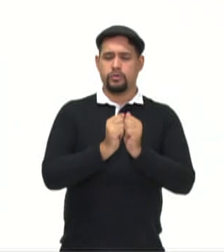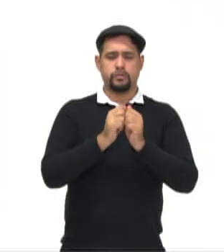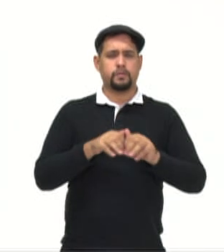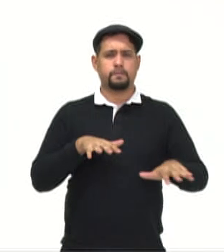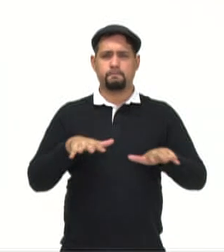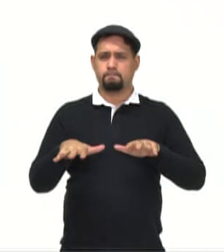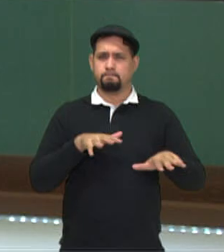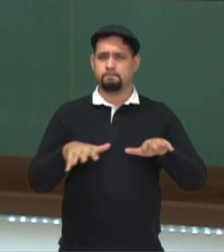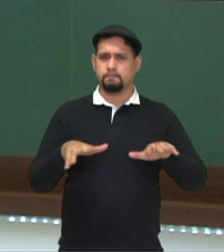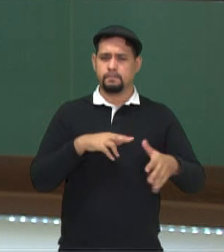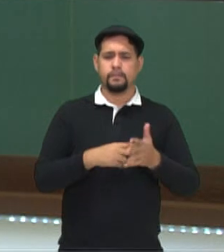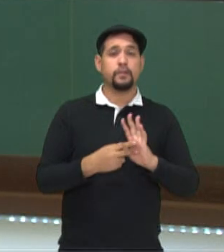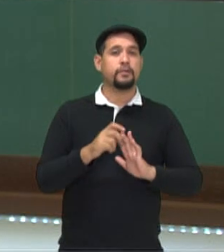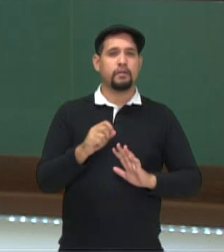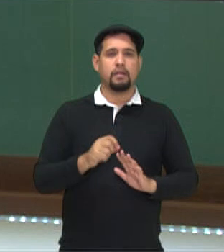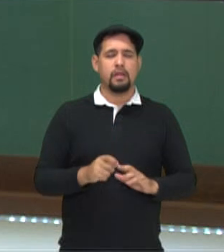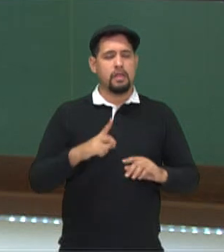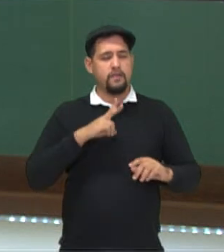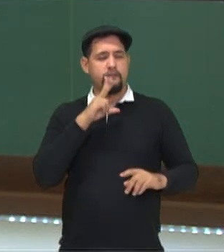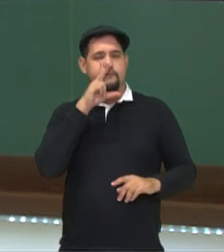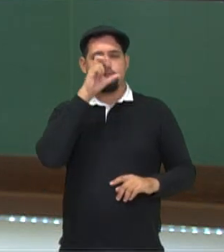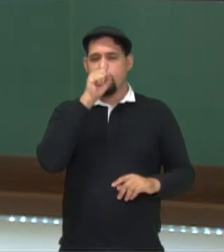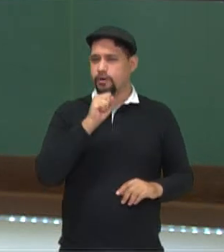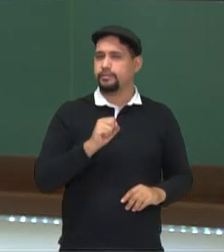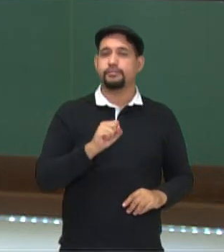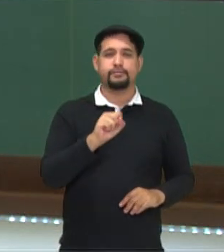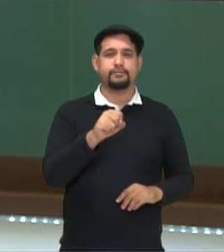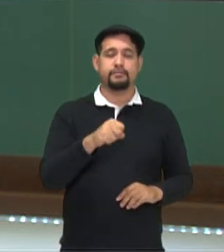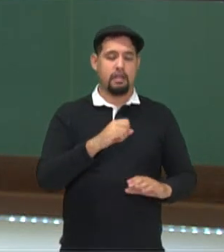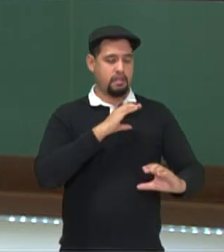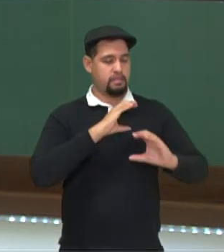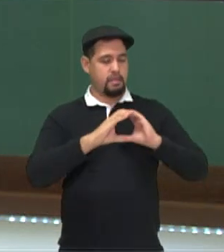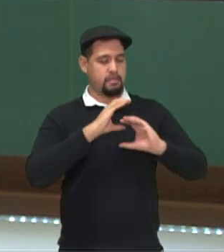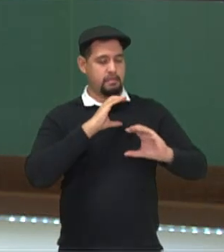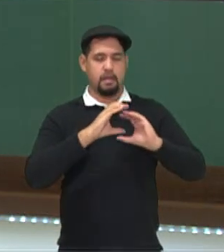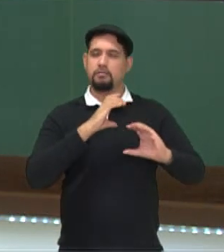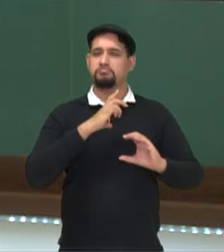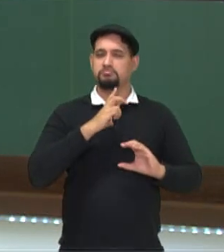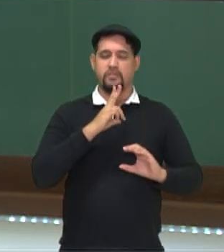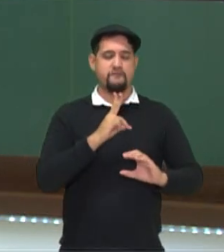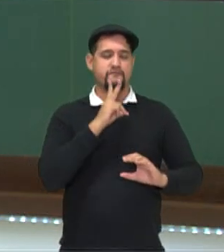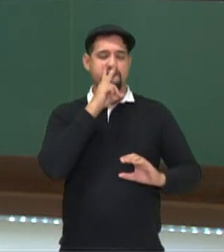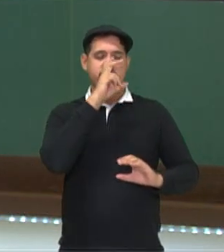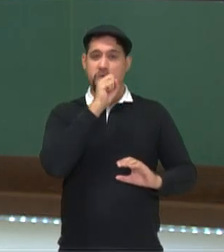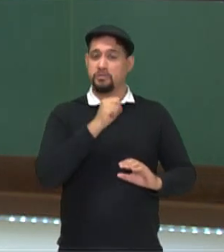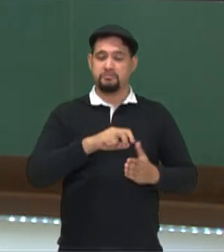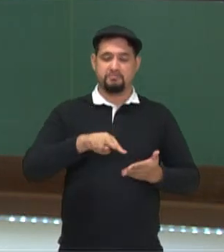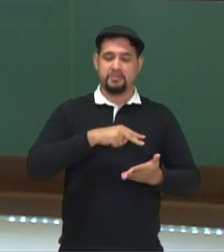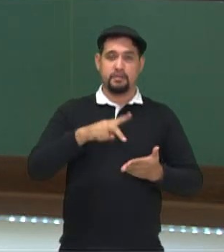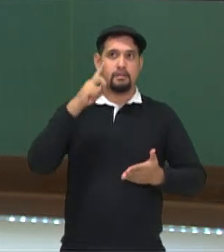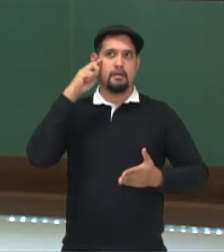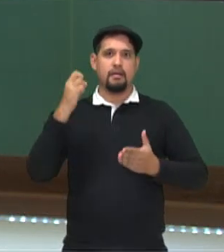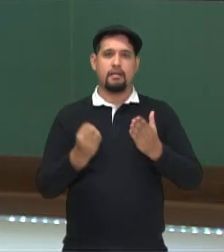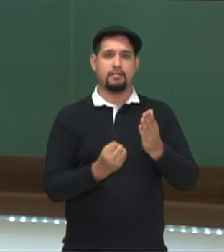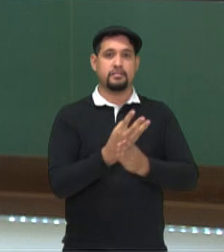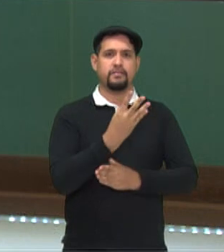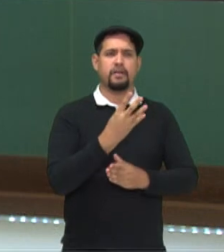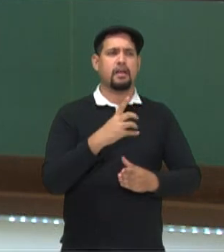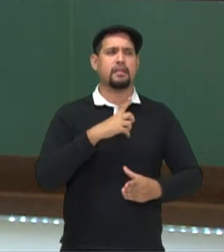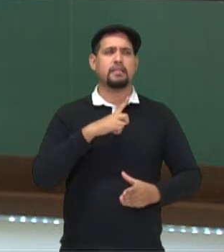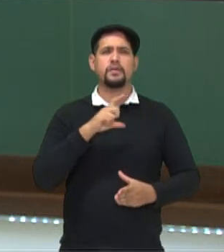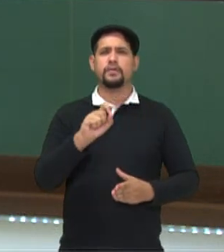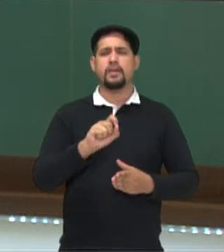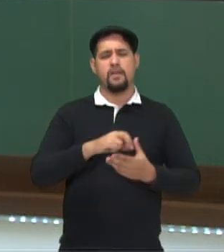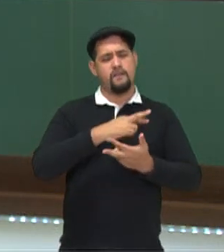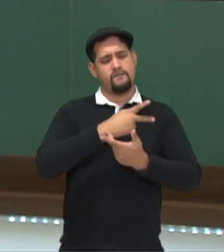movimentos. Isso está mais forte ainda, essa comunicação está mais forte ainda na dança criativa. E ela traz